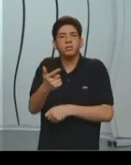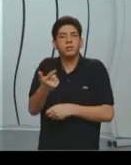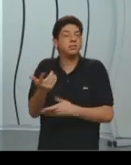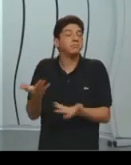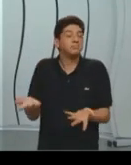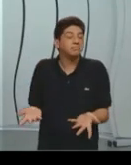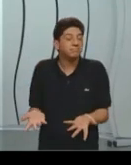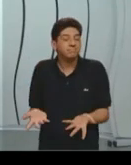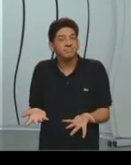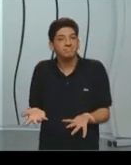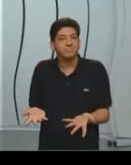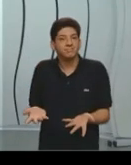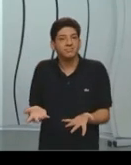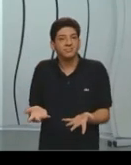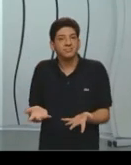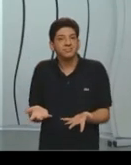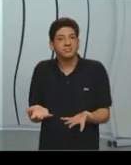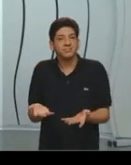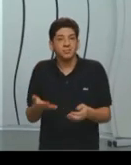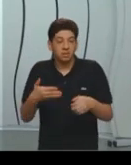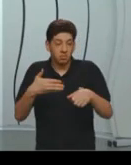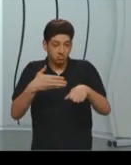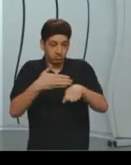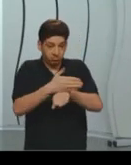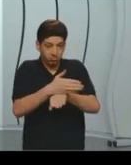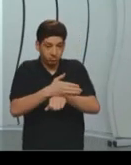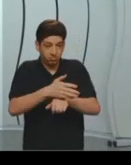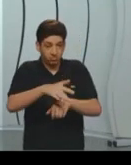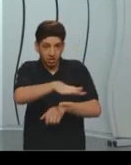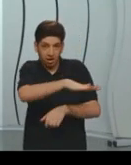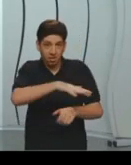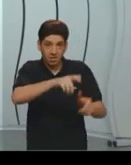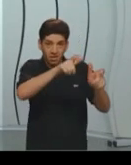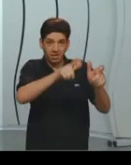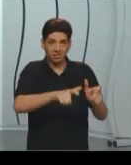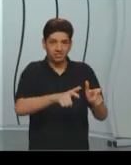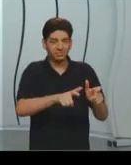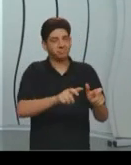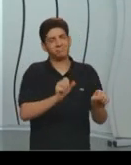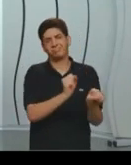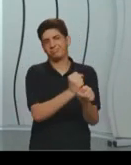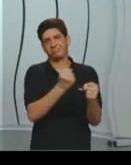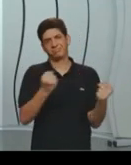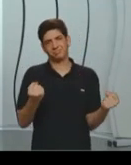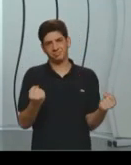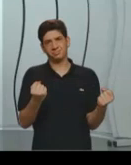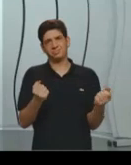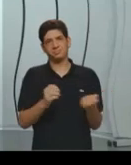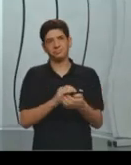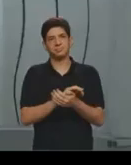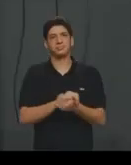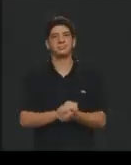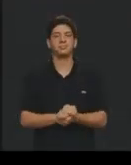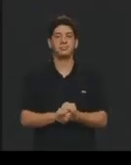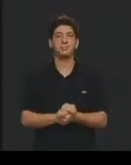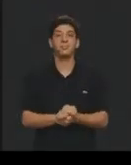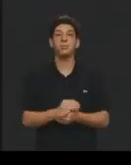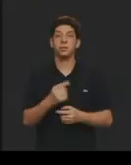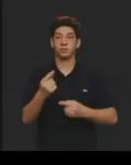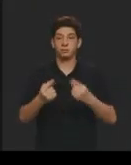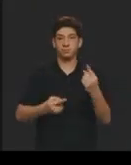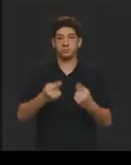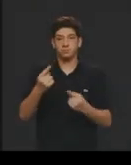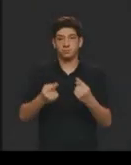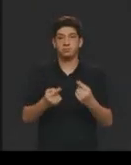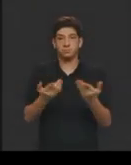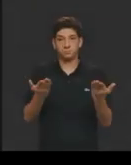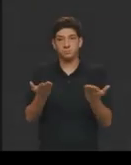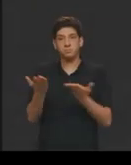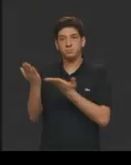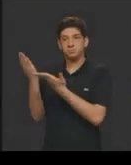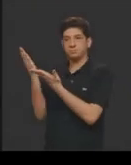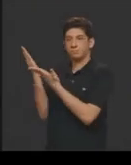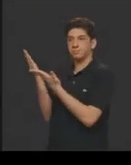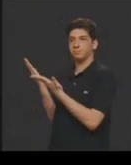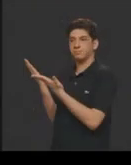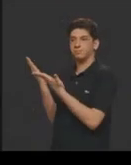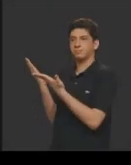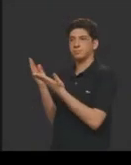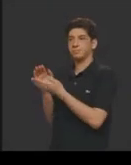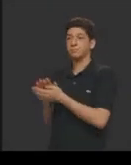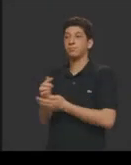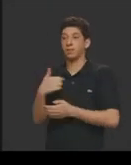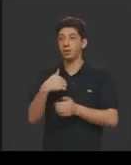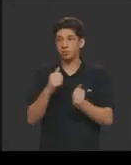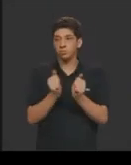não vai conseguir acessar esses espaços. E aí a gente vai cair nessa discussão, que é uma discussão muito quente. E no Ao Vivo, eu e o professor